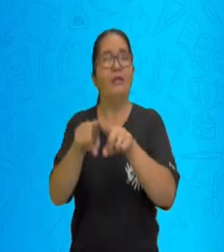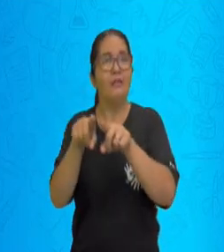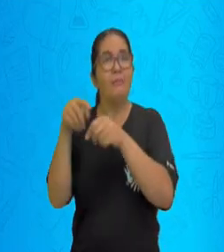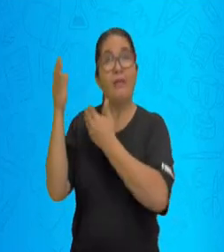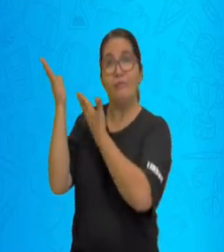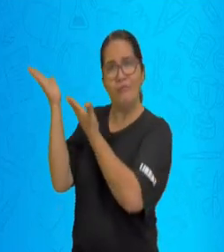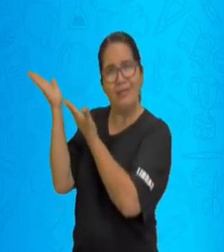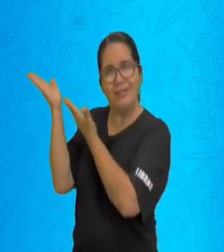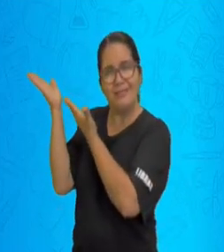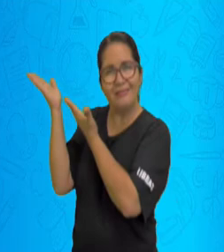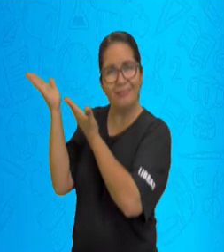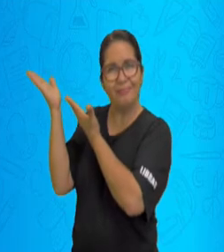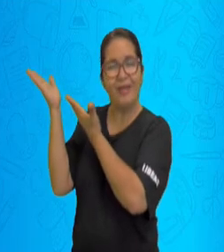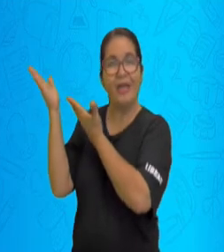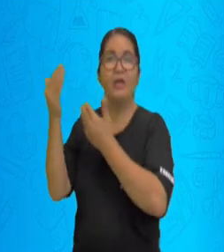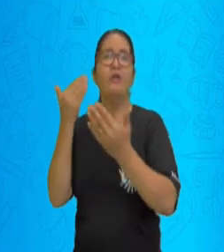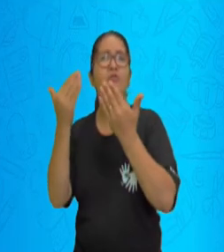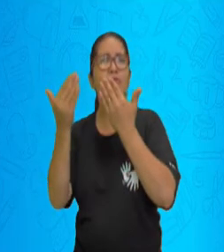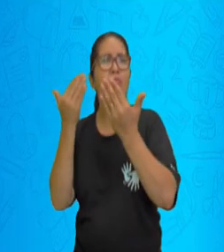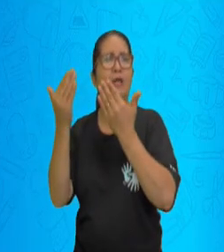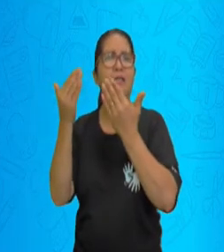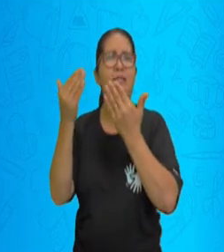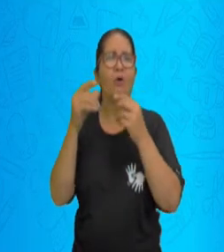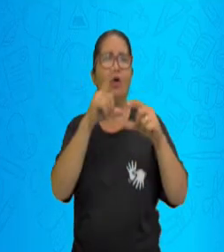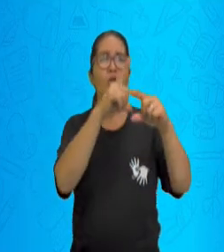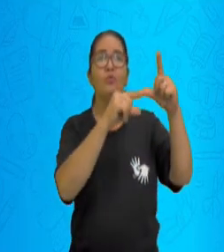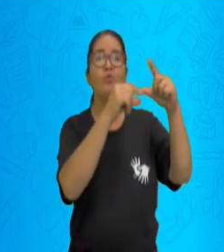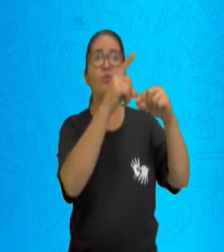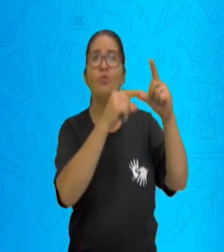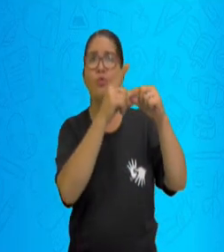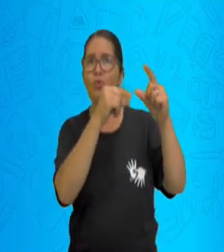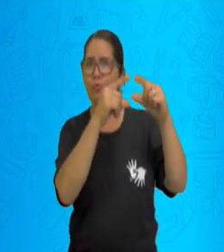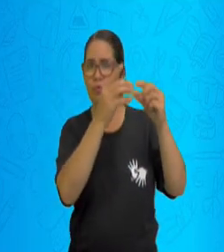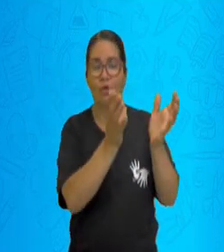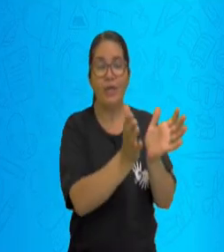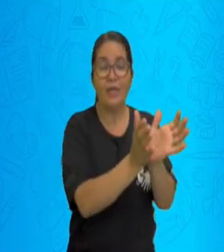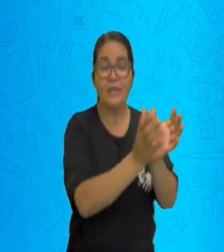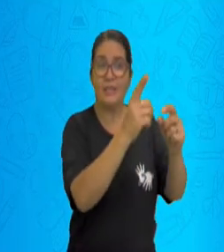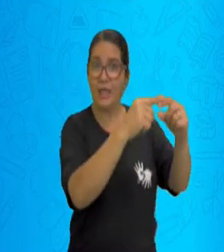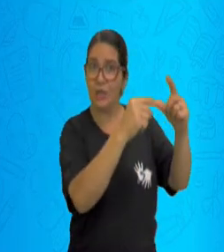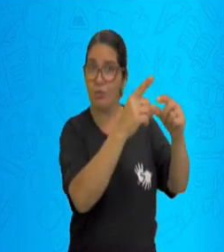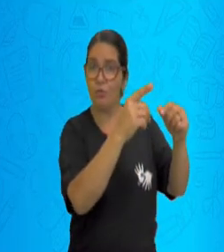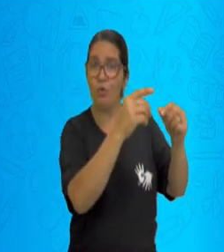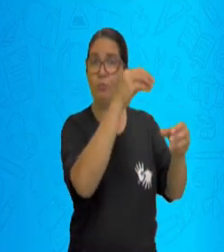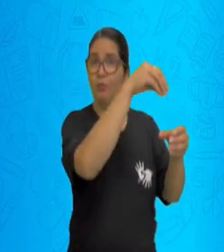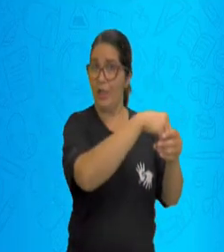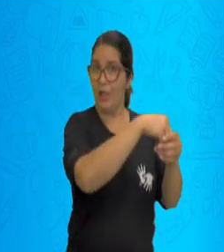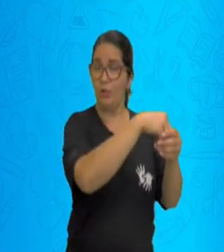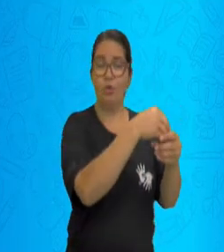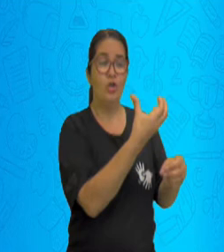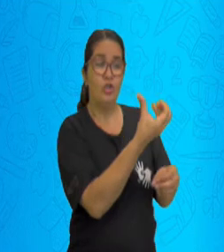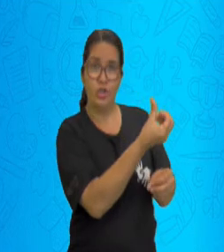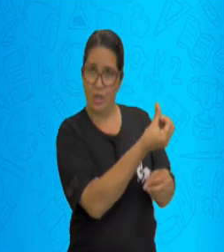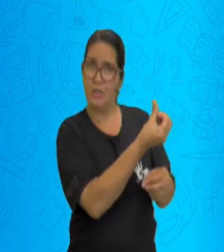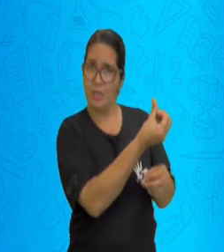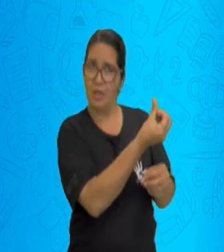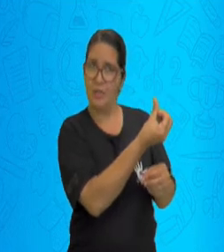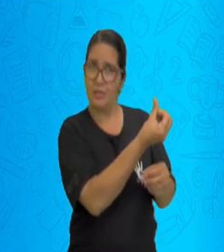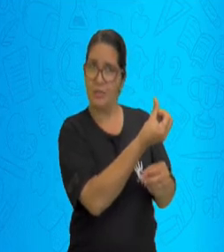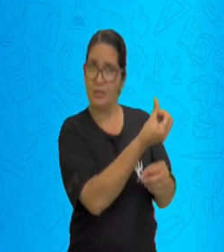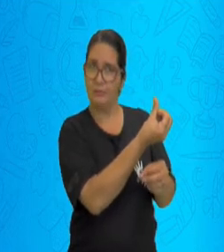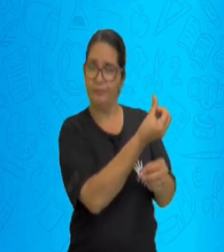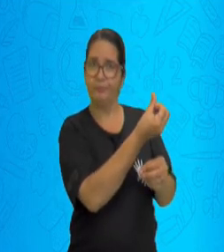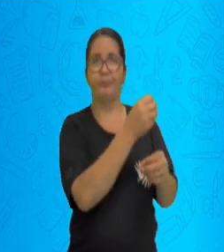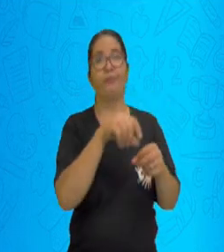comparação. Lá no grupo de estrelas, eu tinha 6 mais 4 no primeiro membro. E lá no grupo de